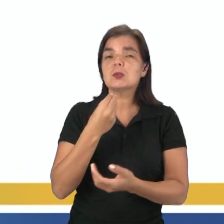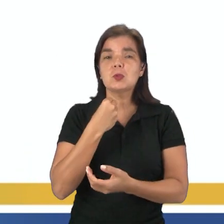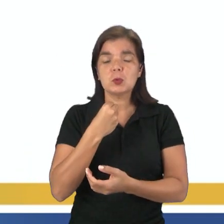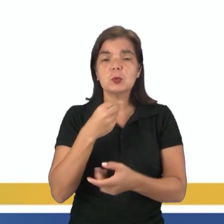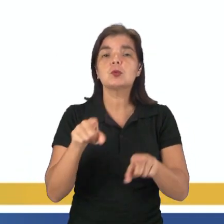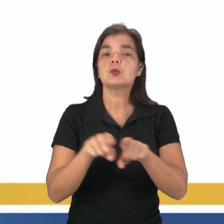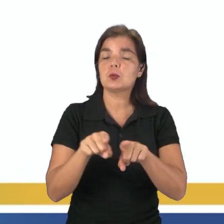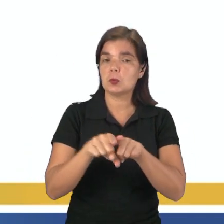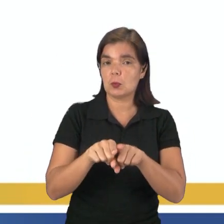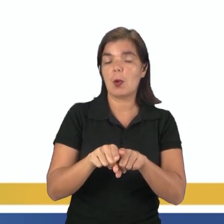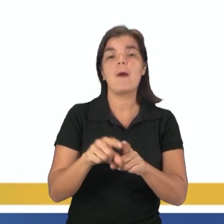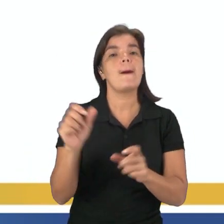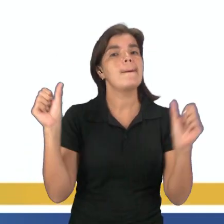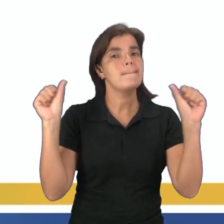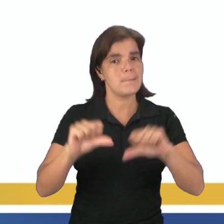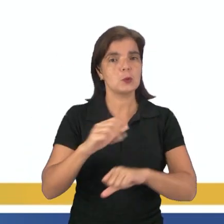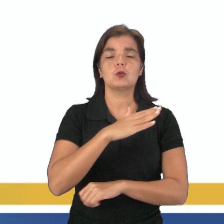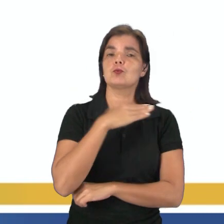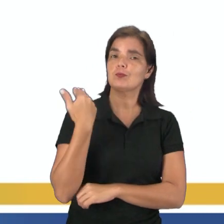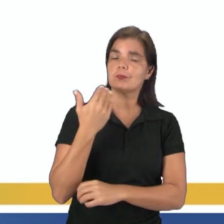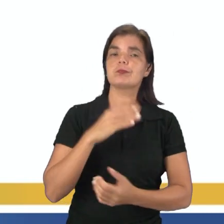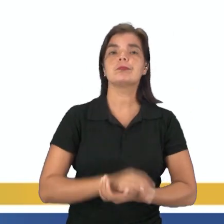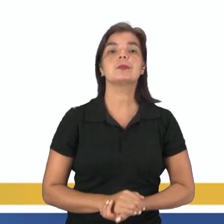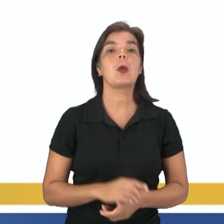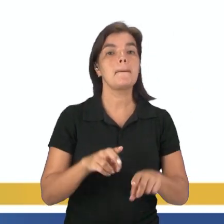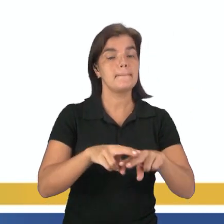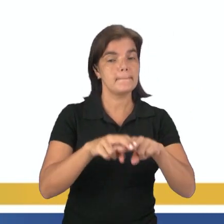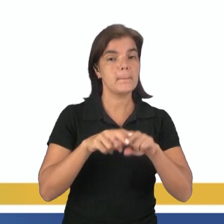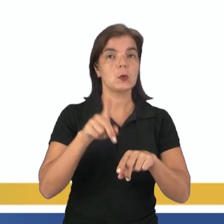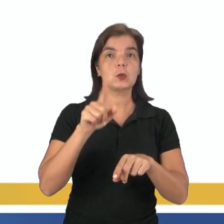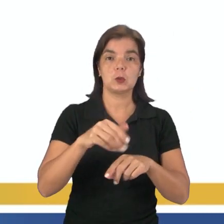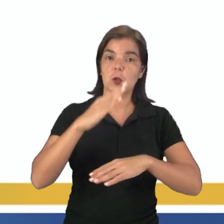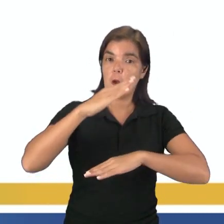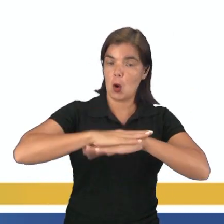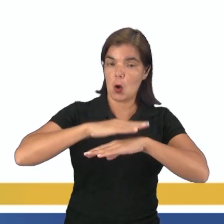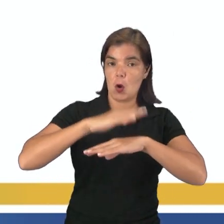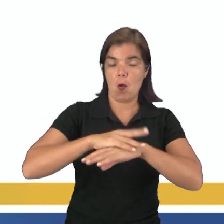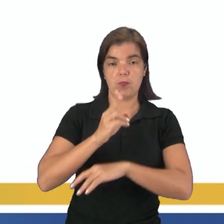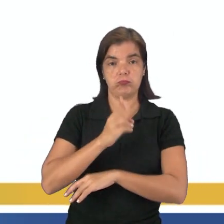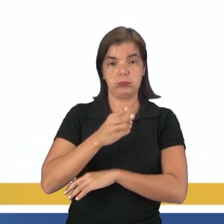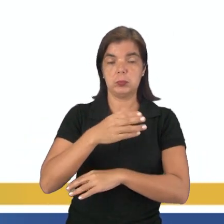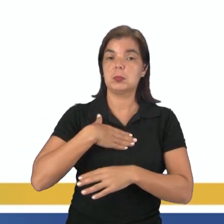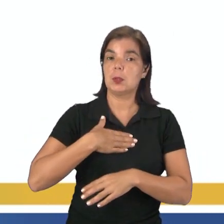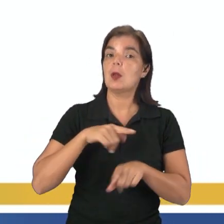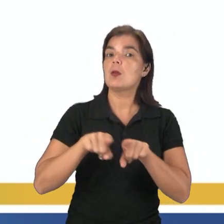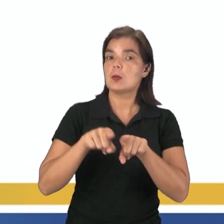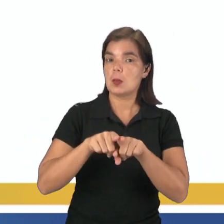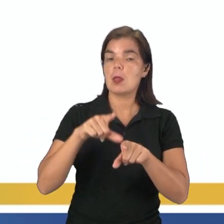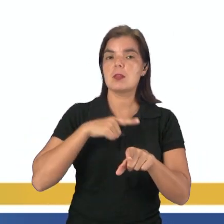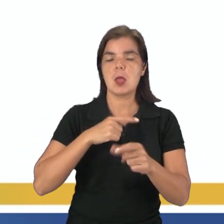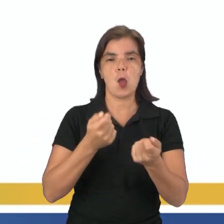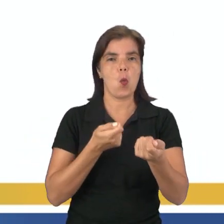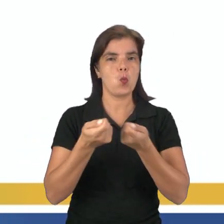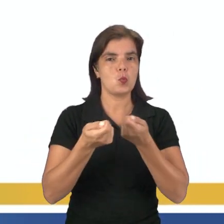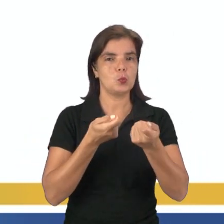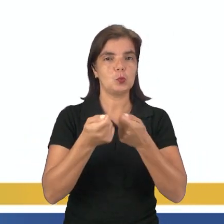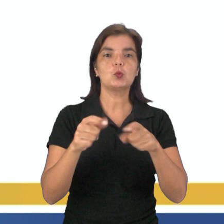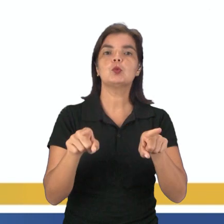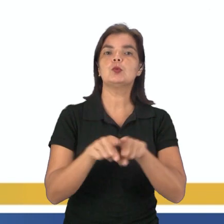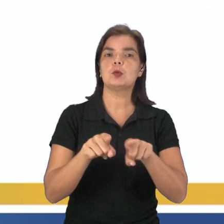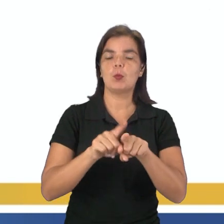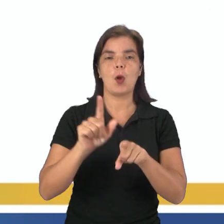caso dos anfíbios, poderia ser até mesmo fatal. Então, por isso que a gente fala que é uma camada estável, porque graças a ela a gente tem um controle aí